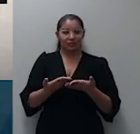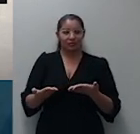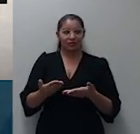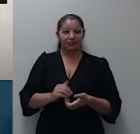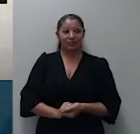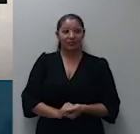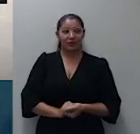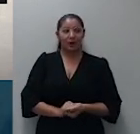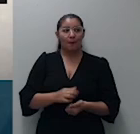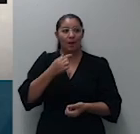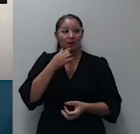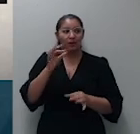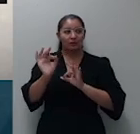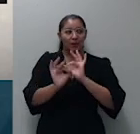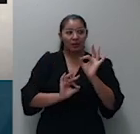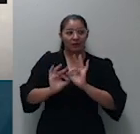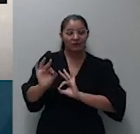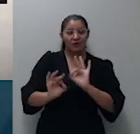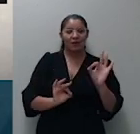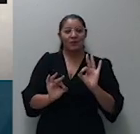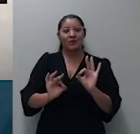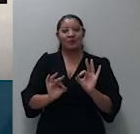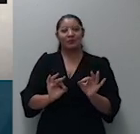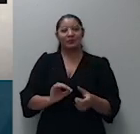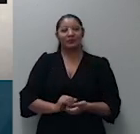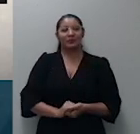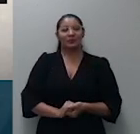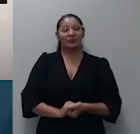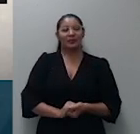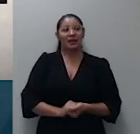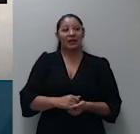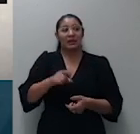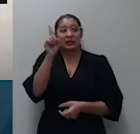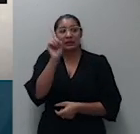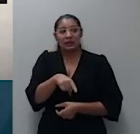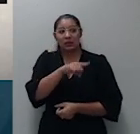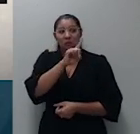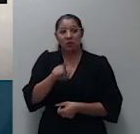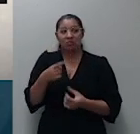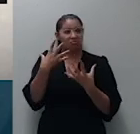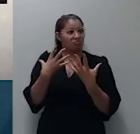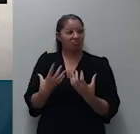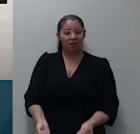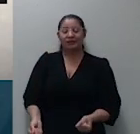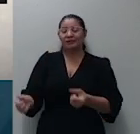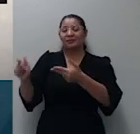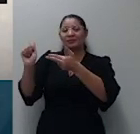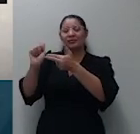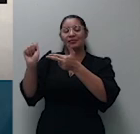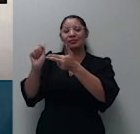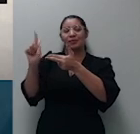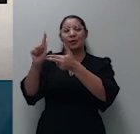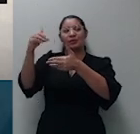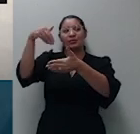decisão agravada e do exposto nega-se provimento ao agravo interno recome o voto senhor presidente